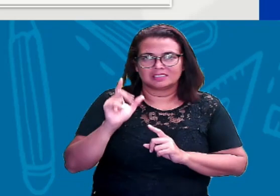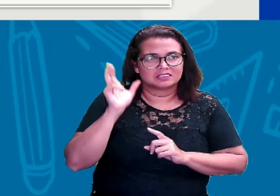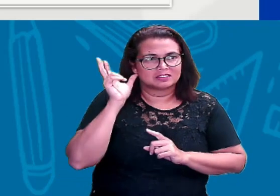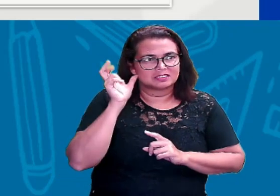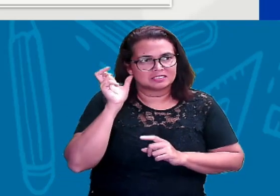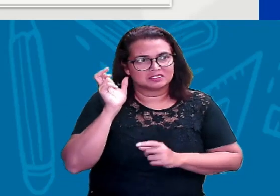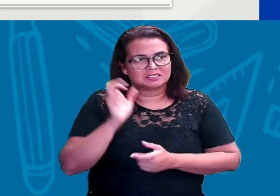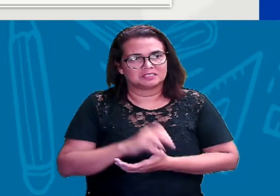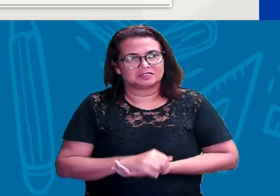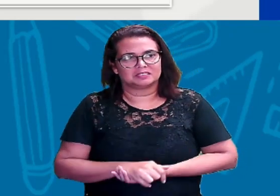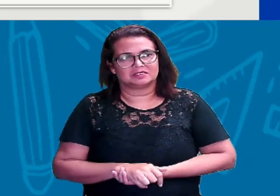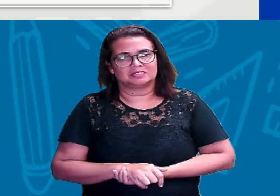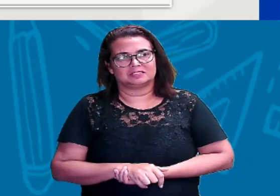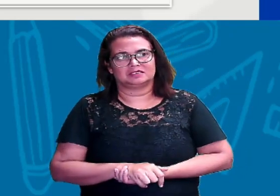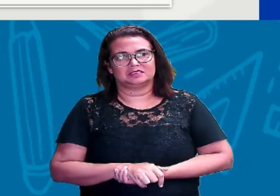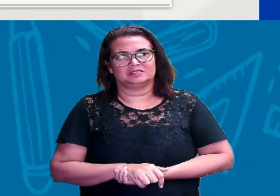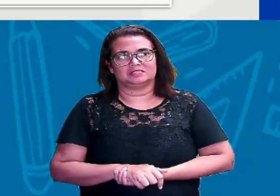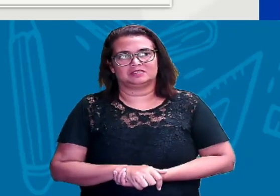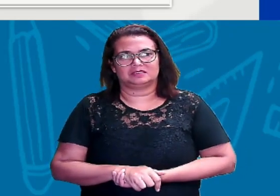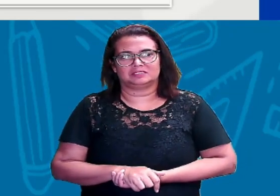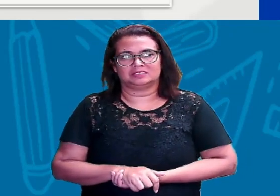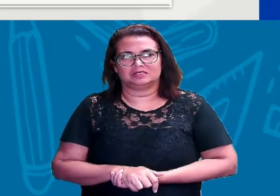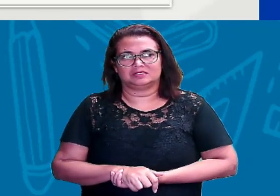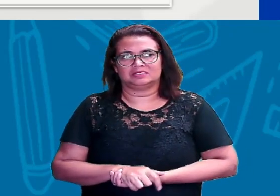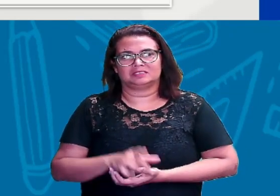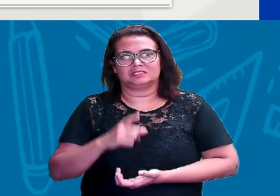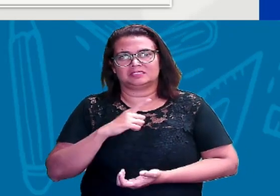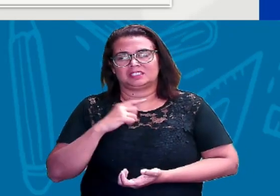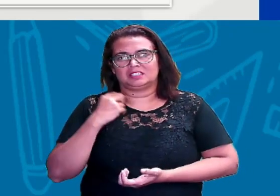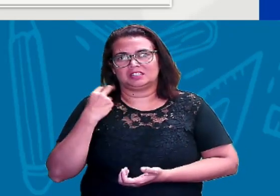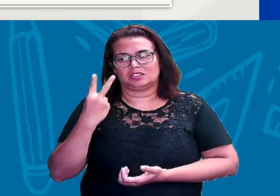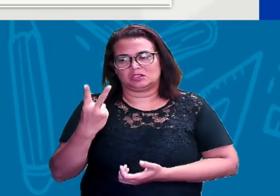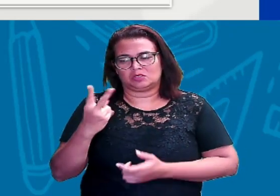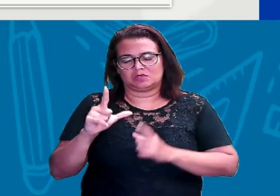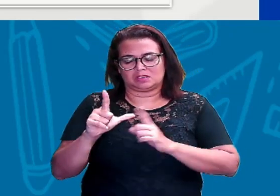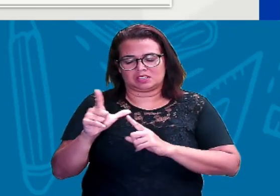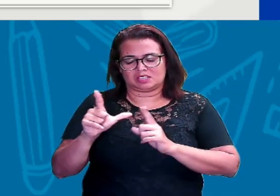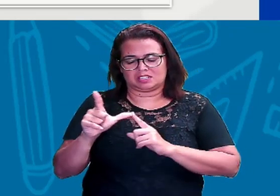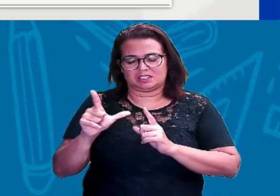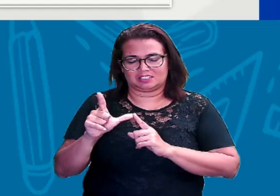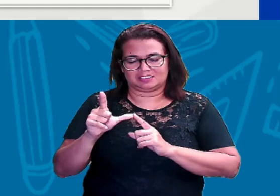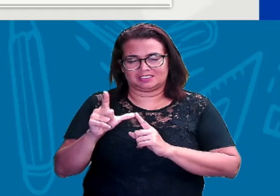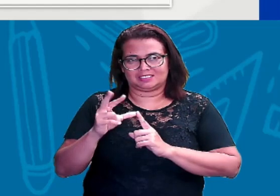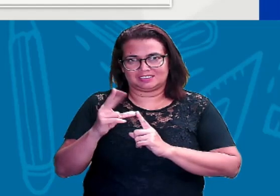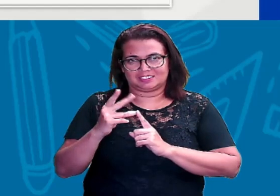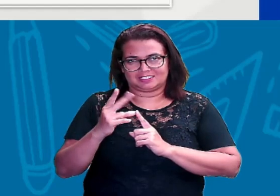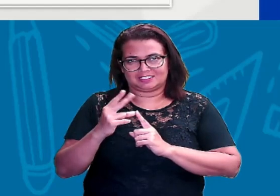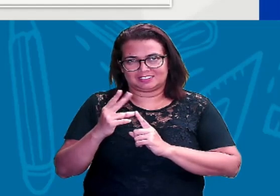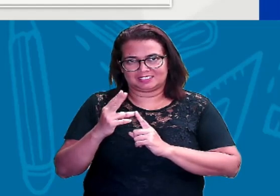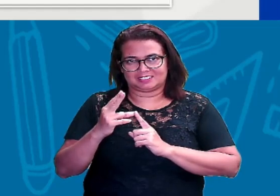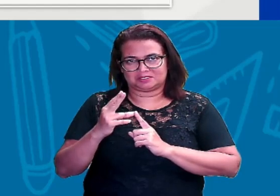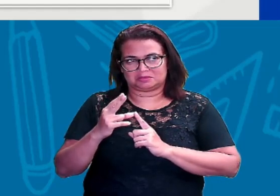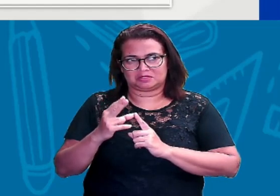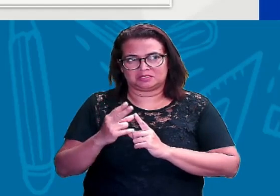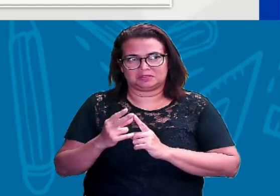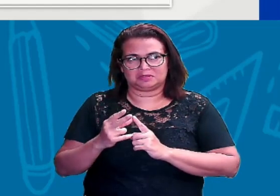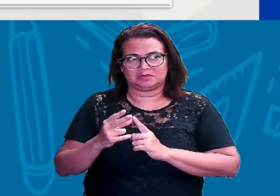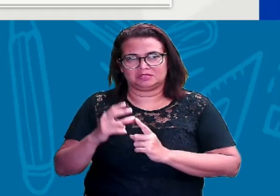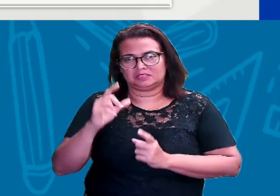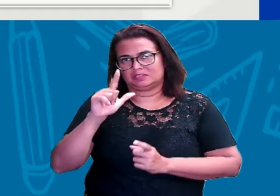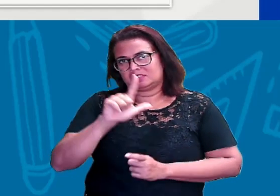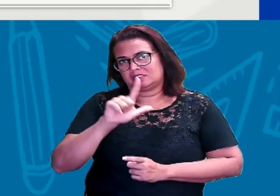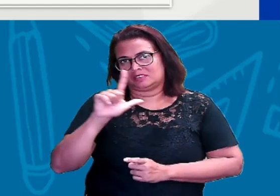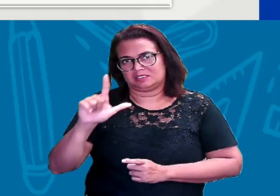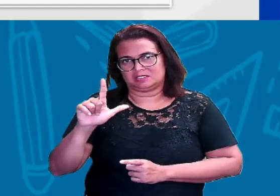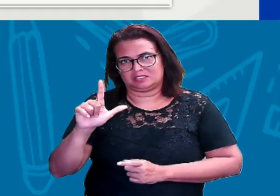aí, na palavra Umbrella, eu tenho duas letras repetidas na sequência. Eu tenho aí a letra L